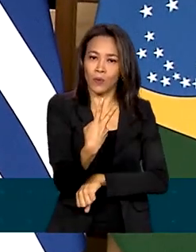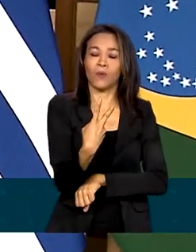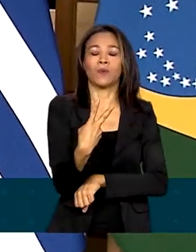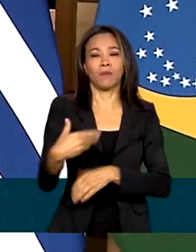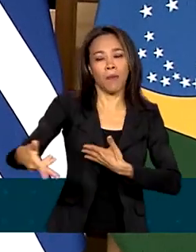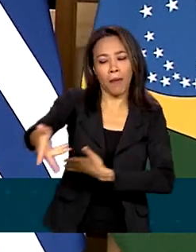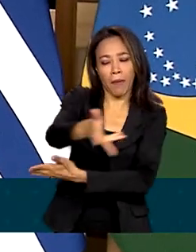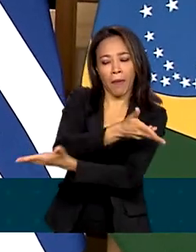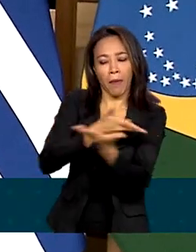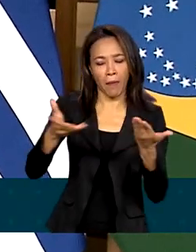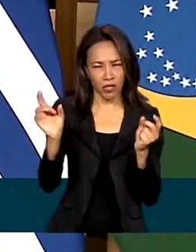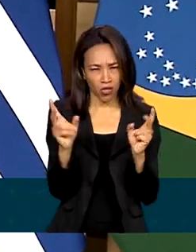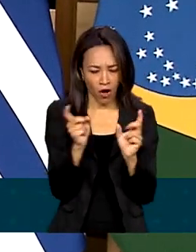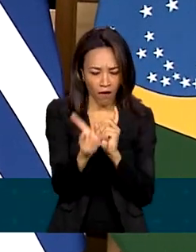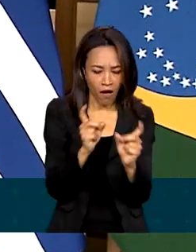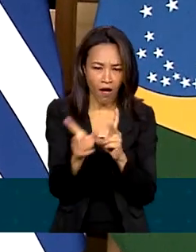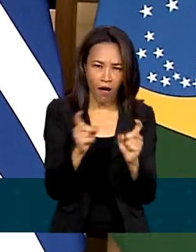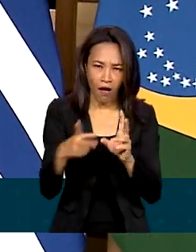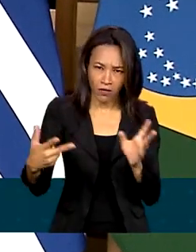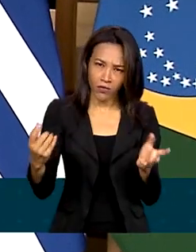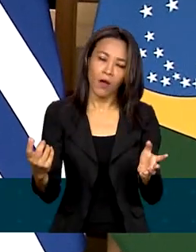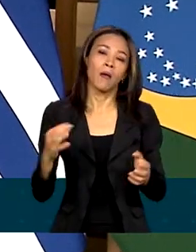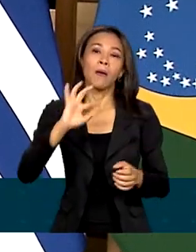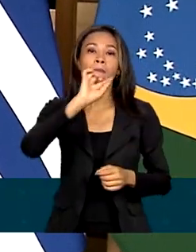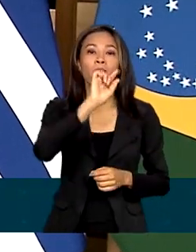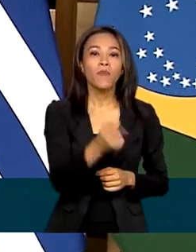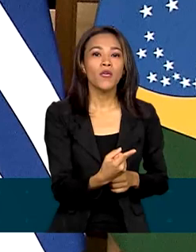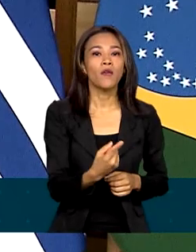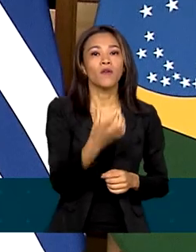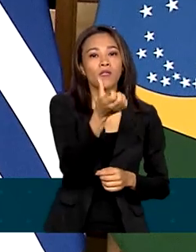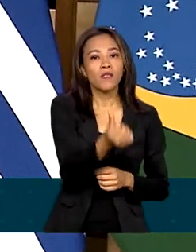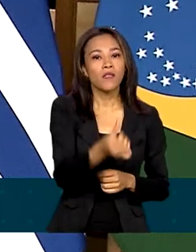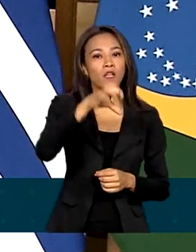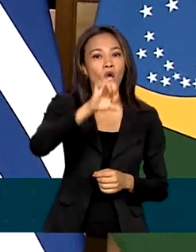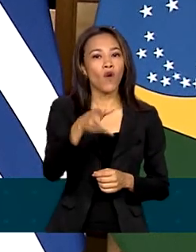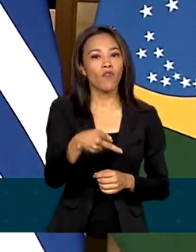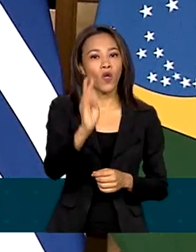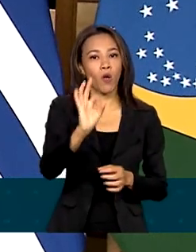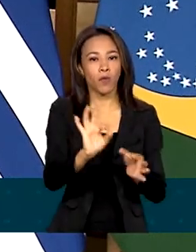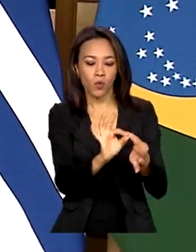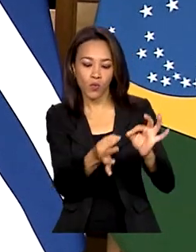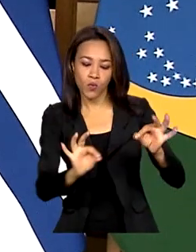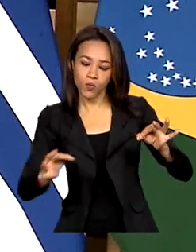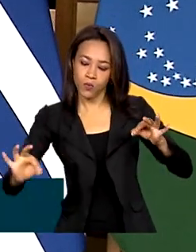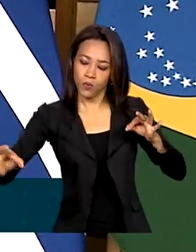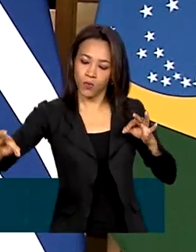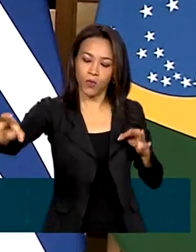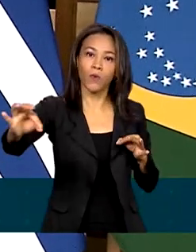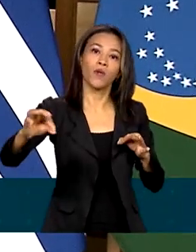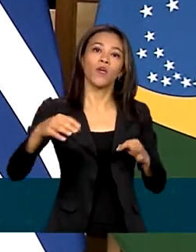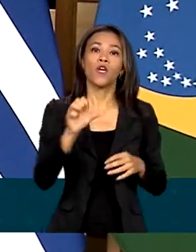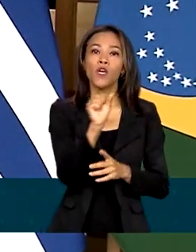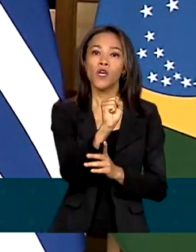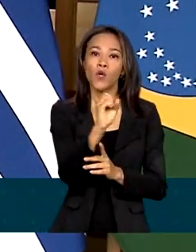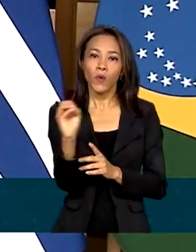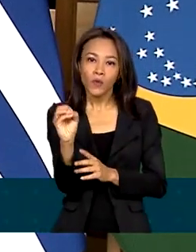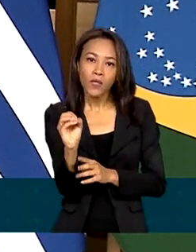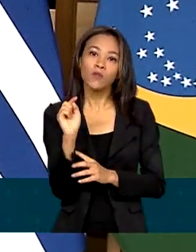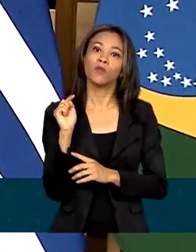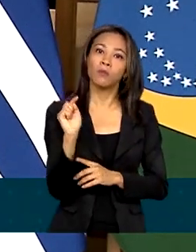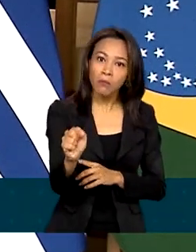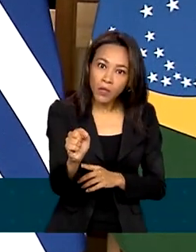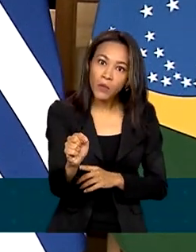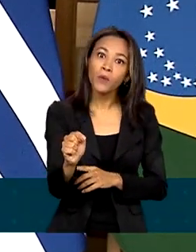às trocas comerciais. Com 1.069 quilômetros de fronteira comum e 800 mil habitantes nos